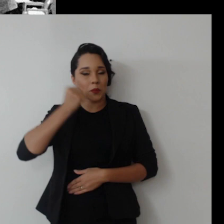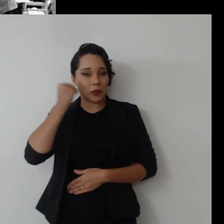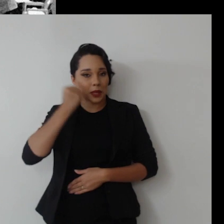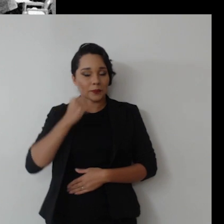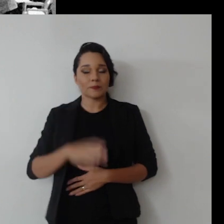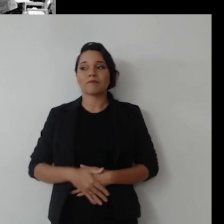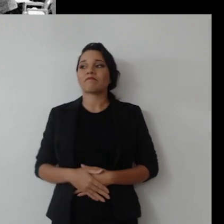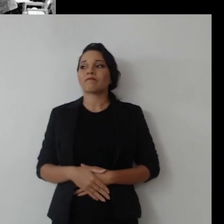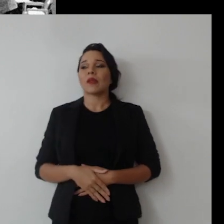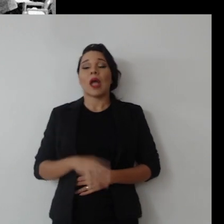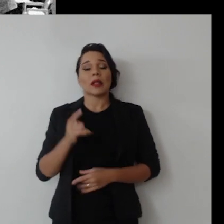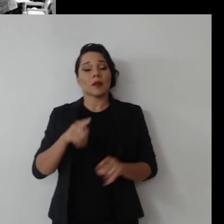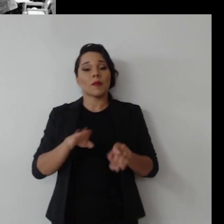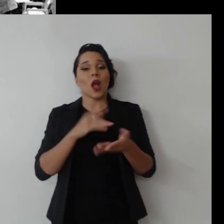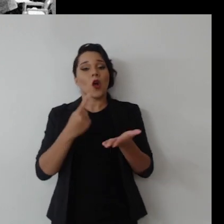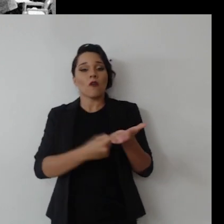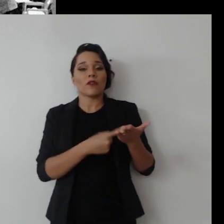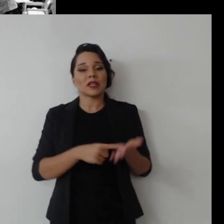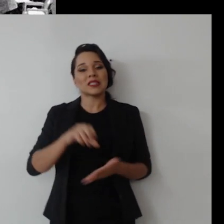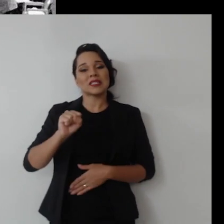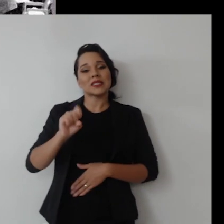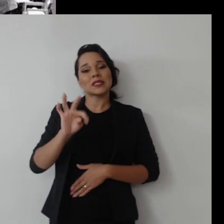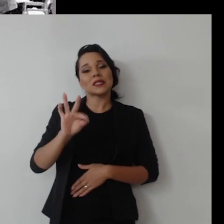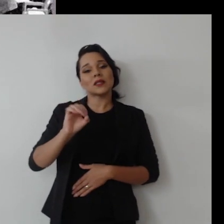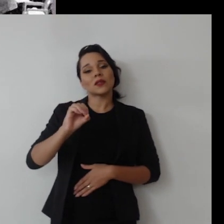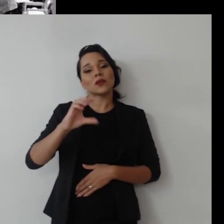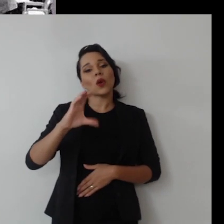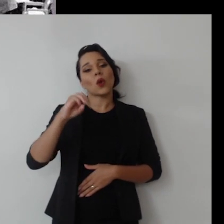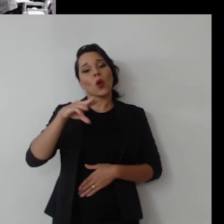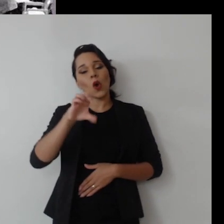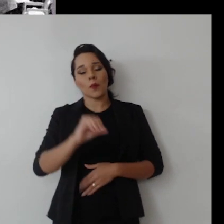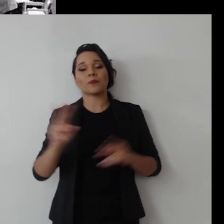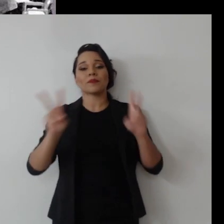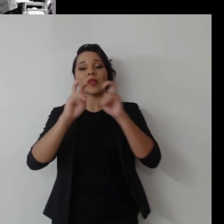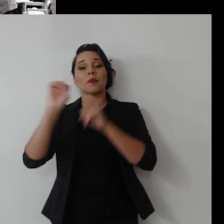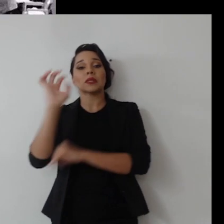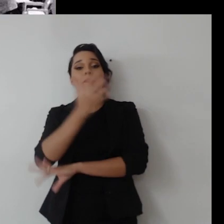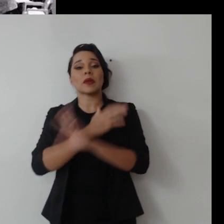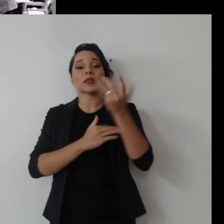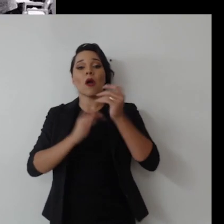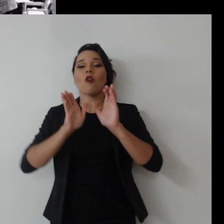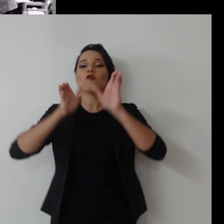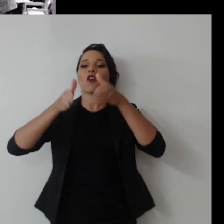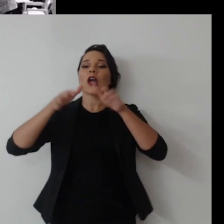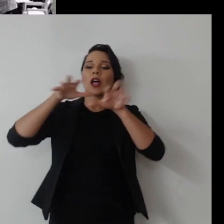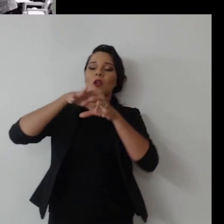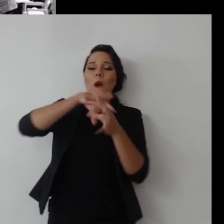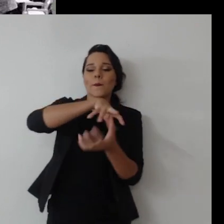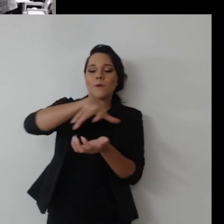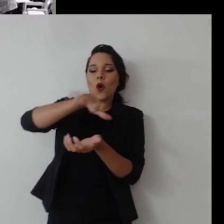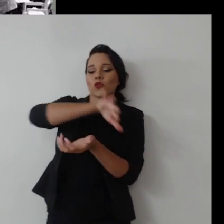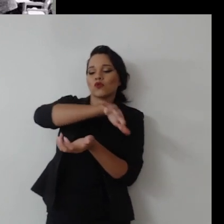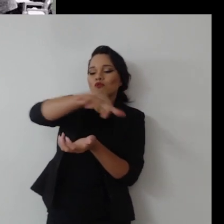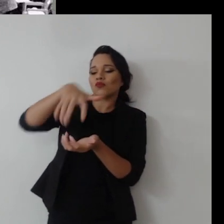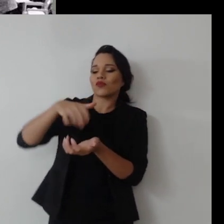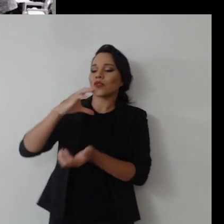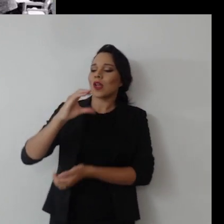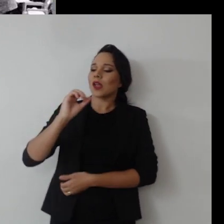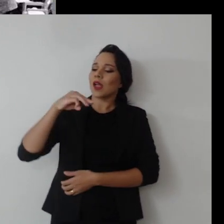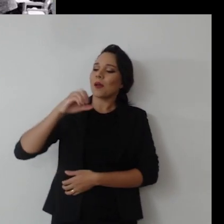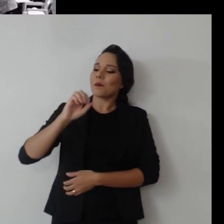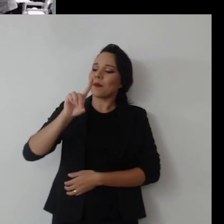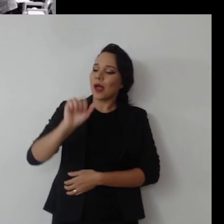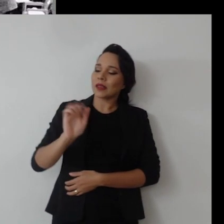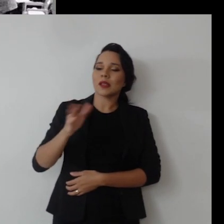E também a Conferência de Estocolmo, em 1972, e os temas ambientais eram muito votados para a camada de ozônio, esses macrotemos.